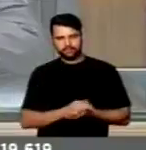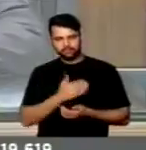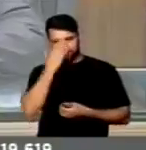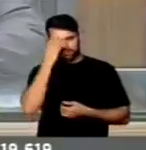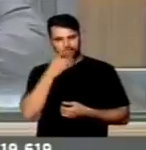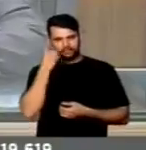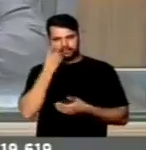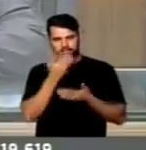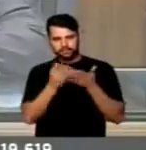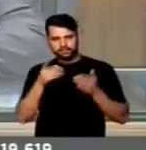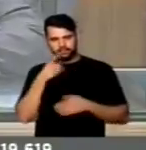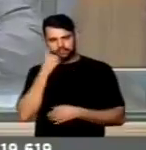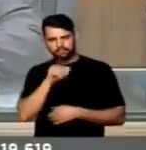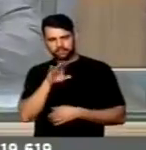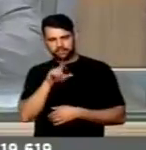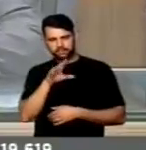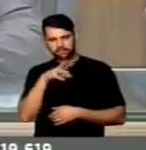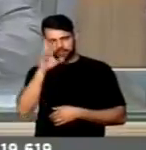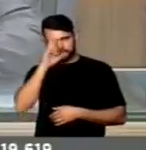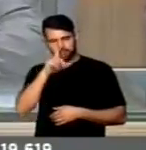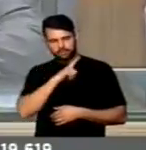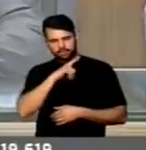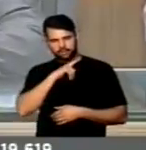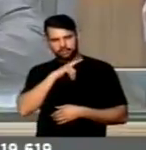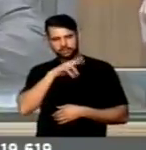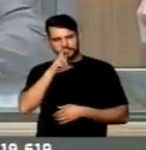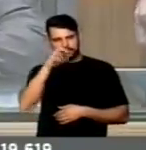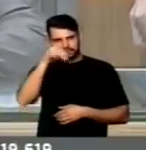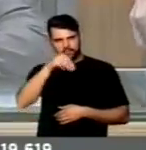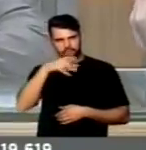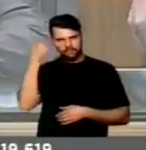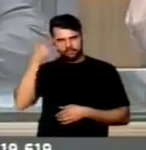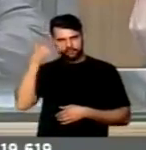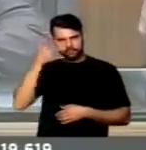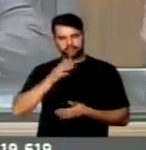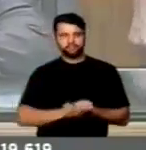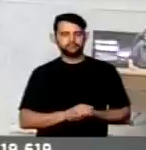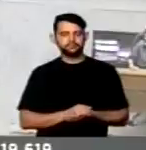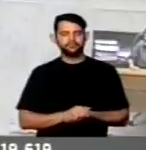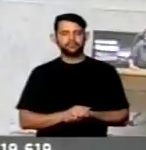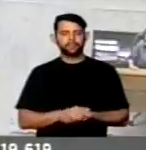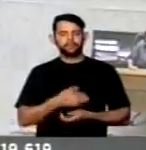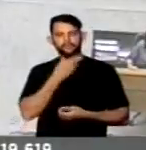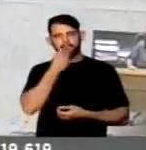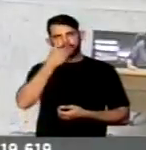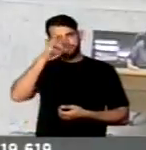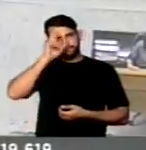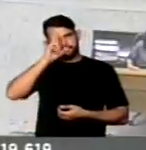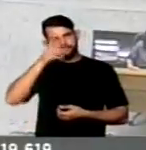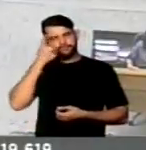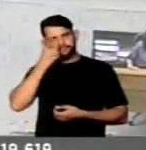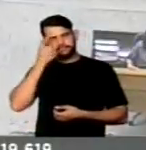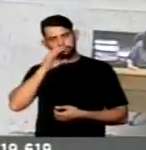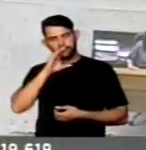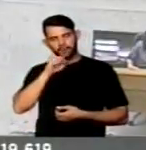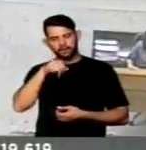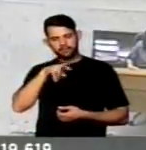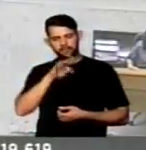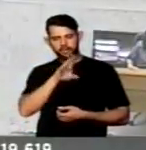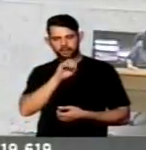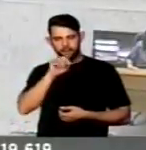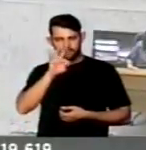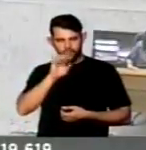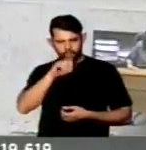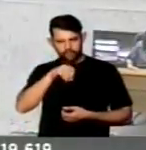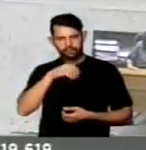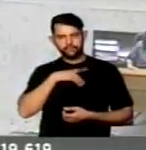Obrigado, deputado. O deputado Bacelá, a vossa excelência tem regimentalmente cinco minutos na tribuna. Excelentíssimo, senhor deputado Carlos Manato,